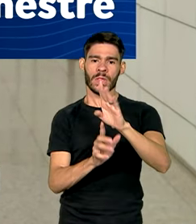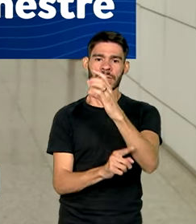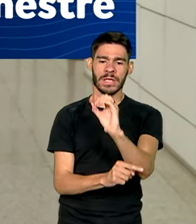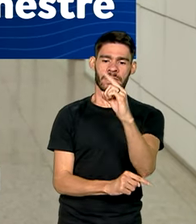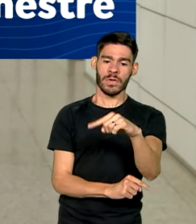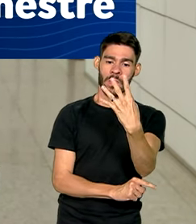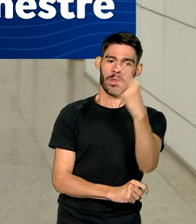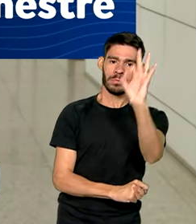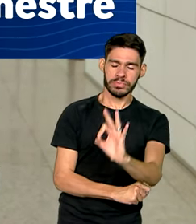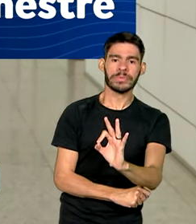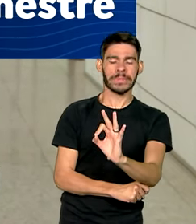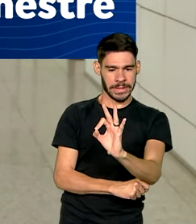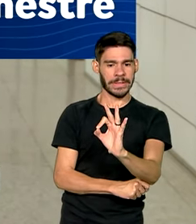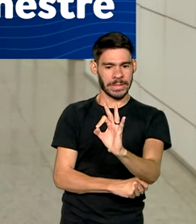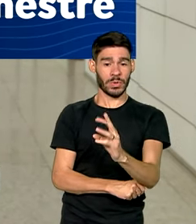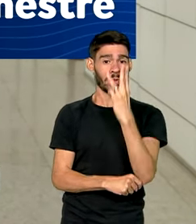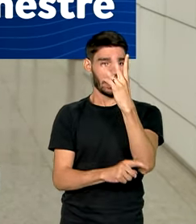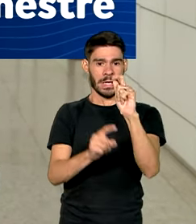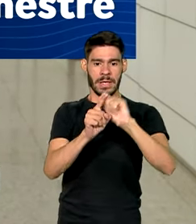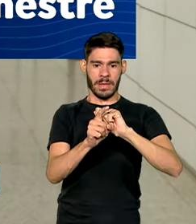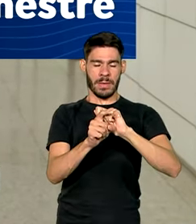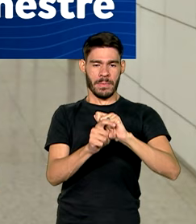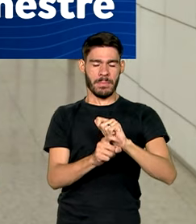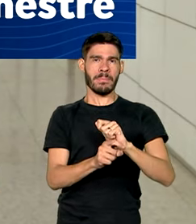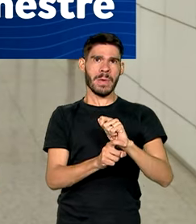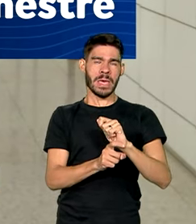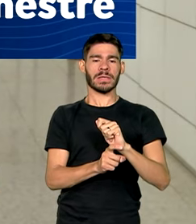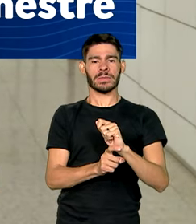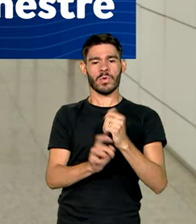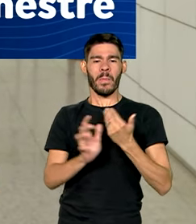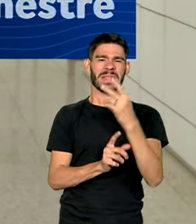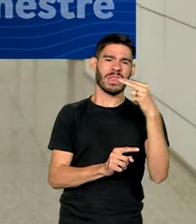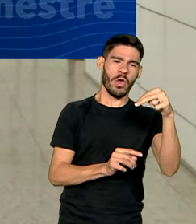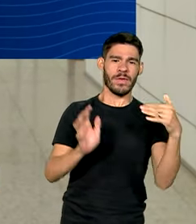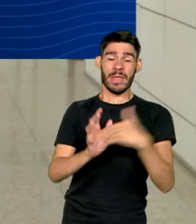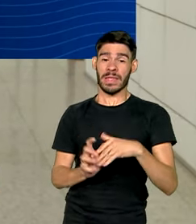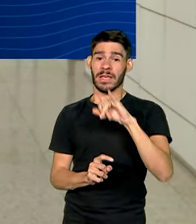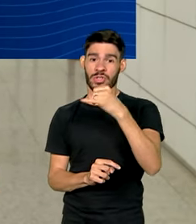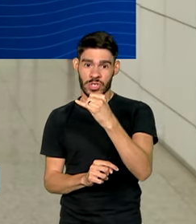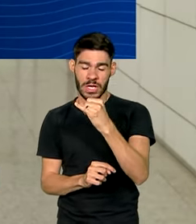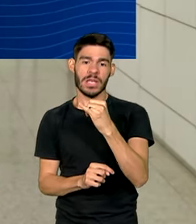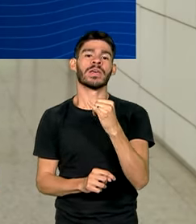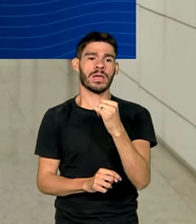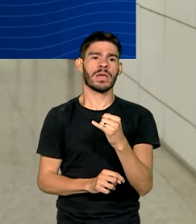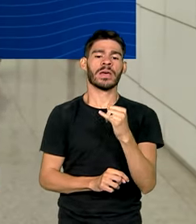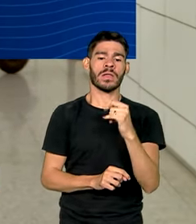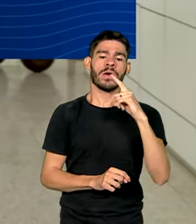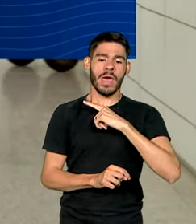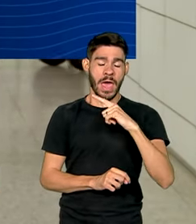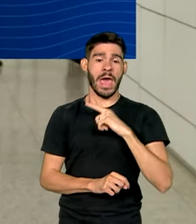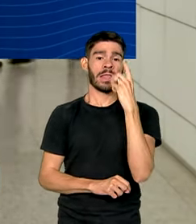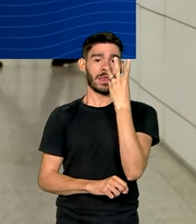,4% no trimestre encerrado em janeiro deste ano. Foram mais 387